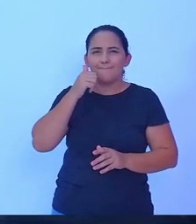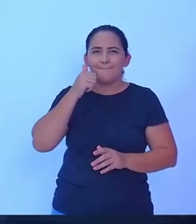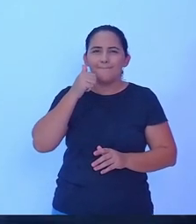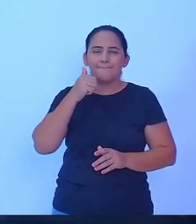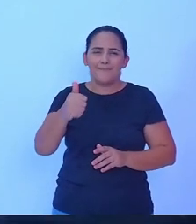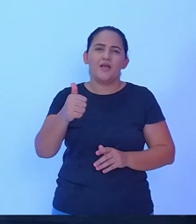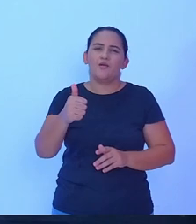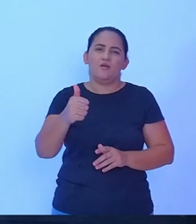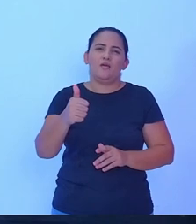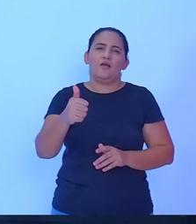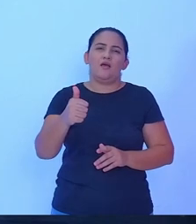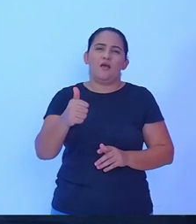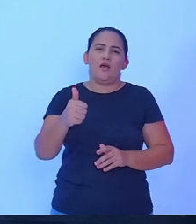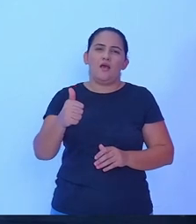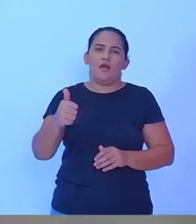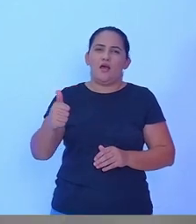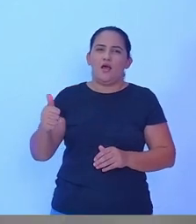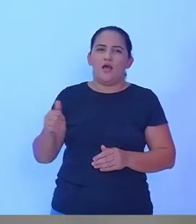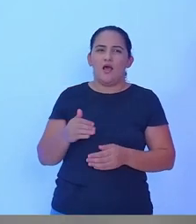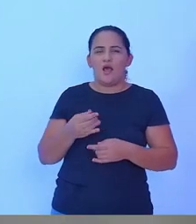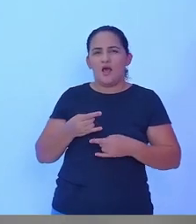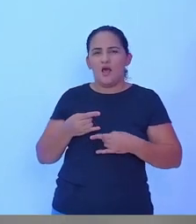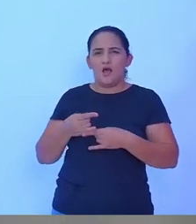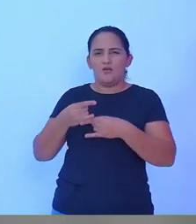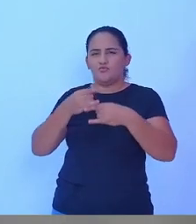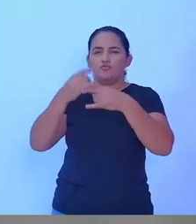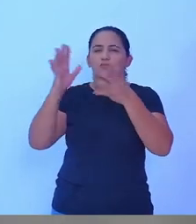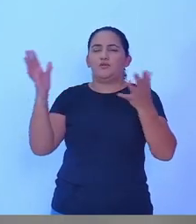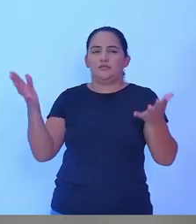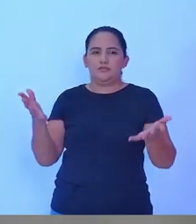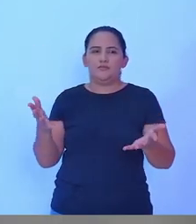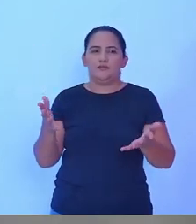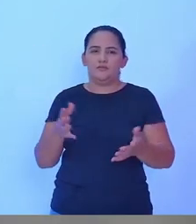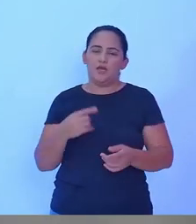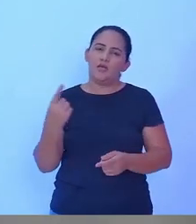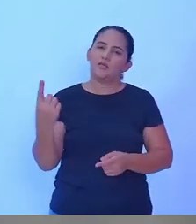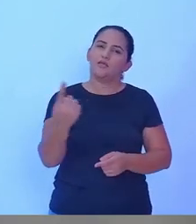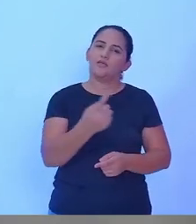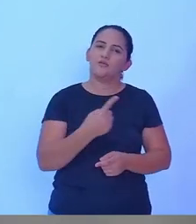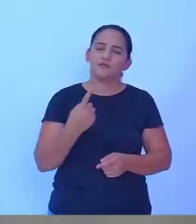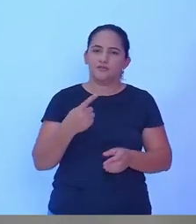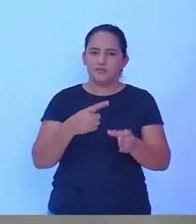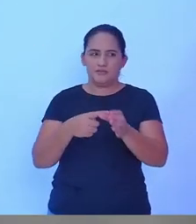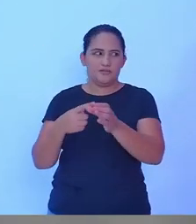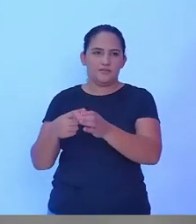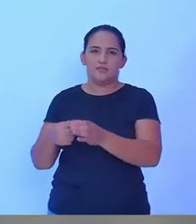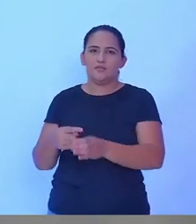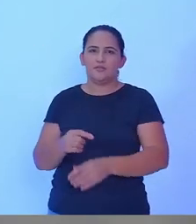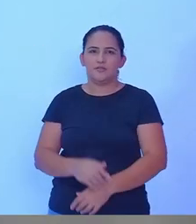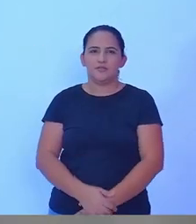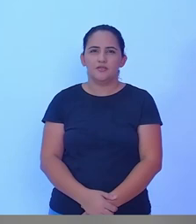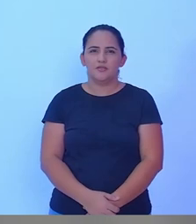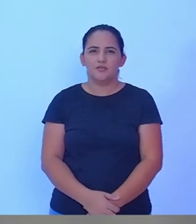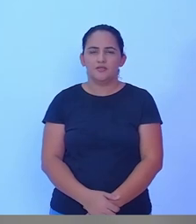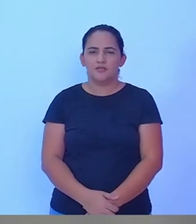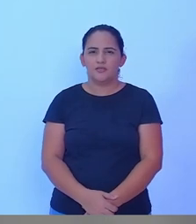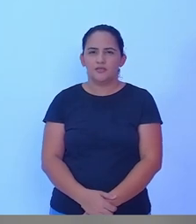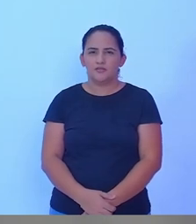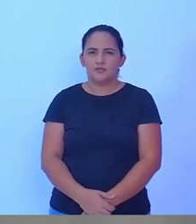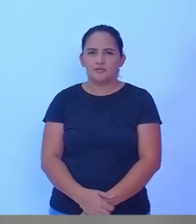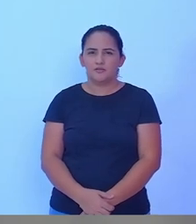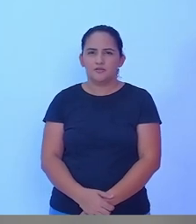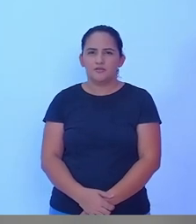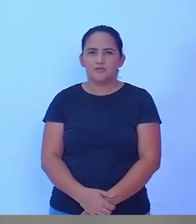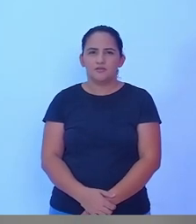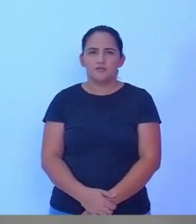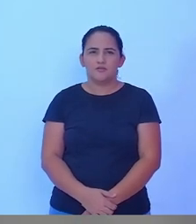do nosso município? O candidato Lucindo tem dois minutos para a resposta da pergunta